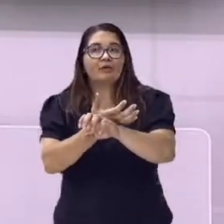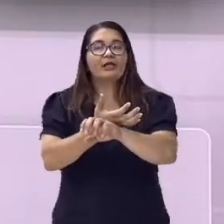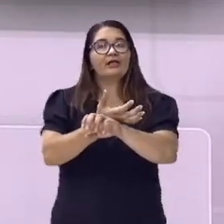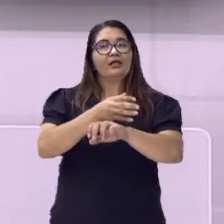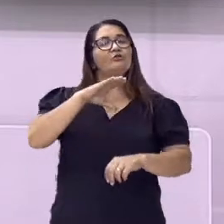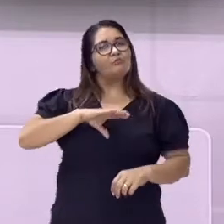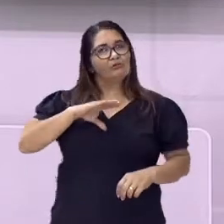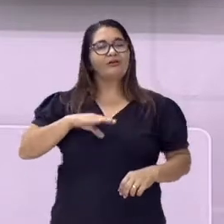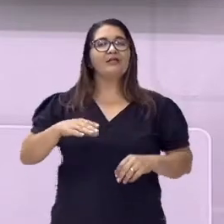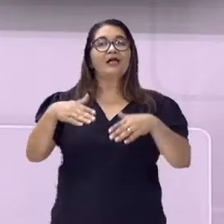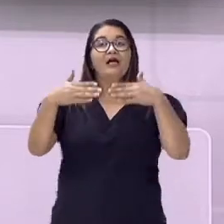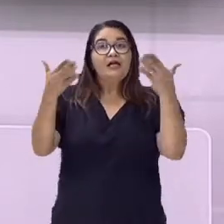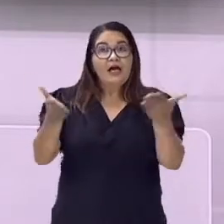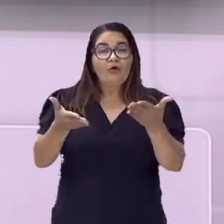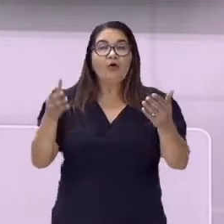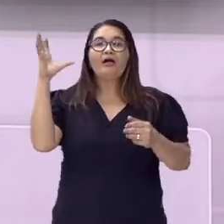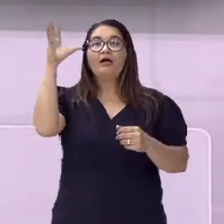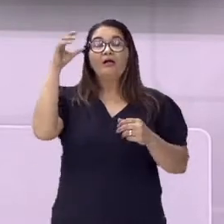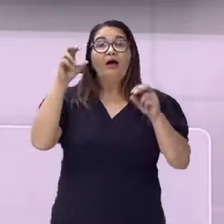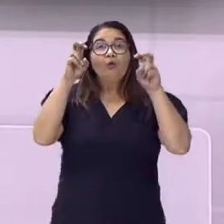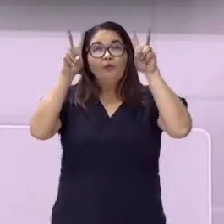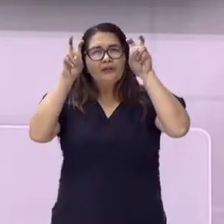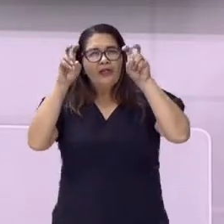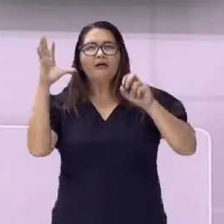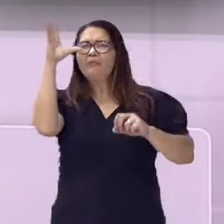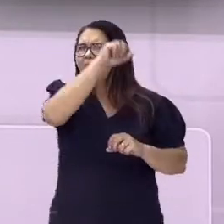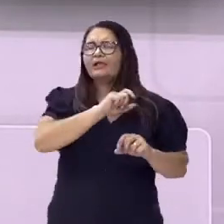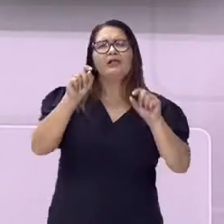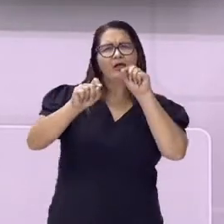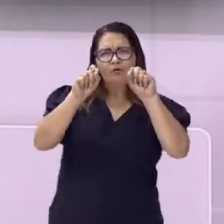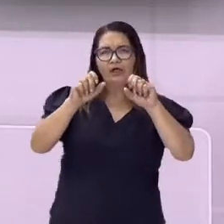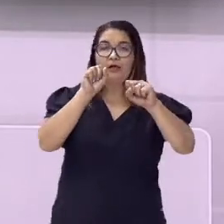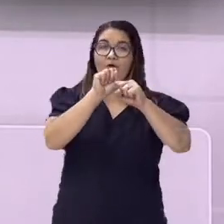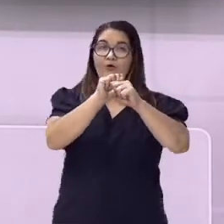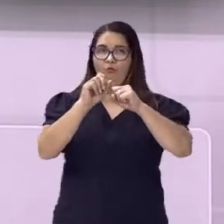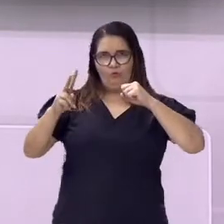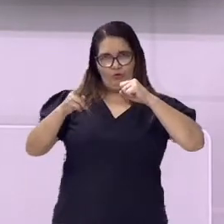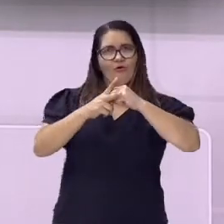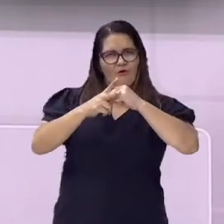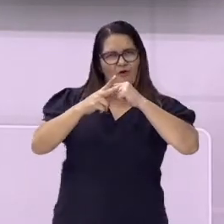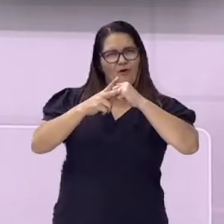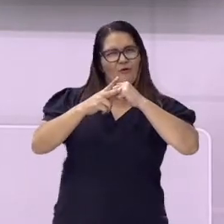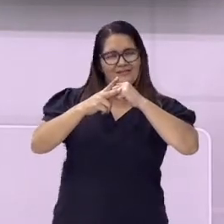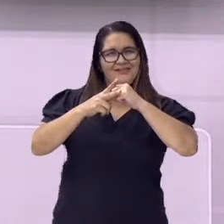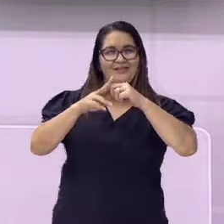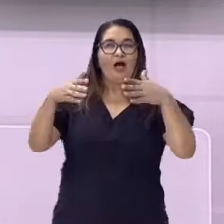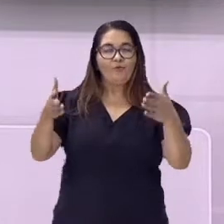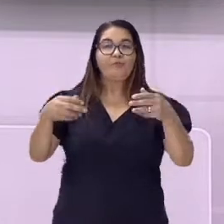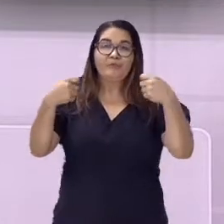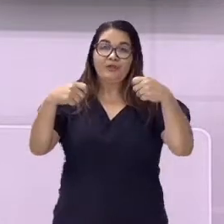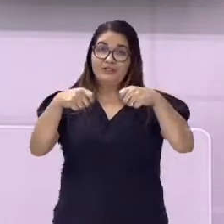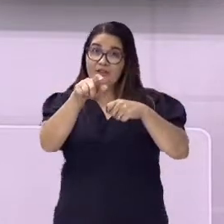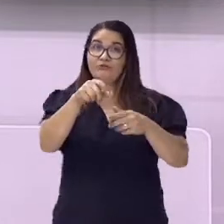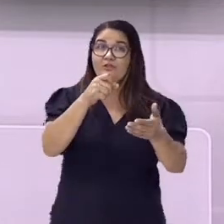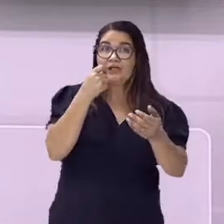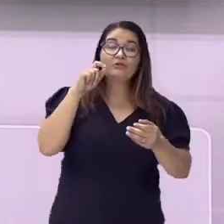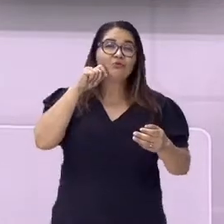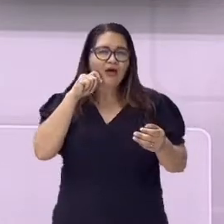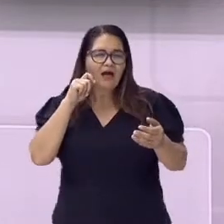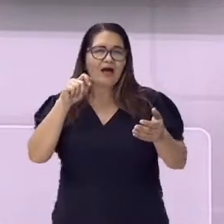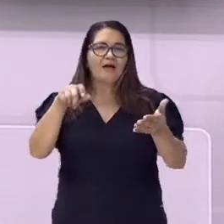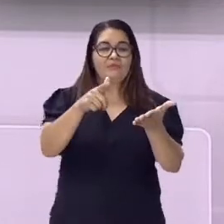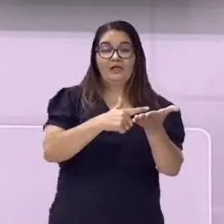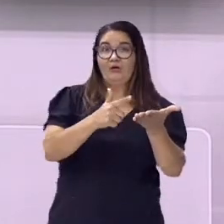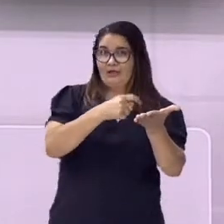aula de hoje será Pronomes Parte 2. Espero que estejam com caderno e lápis para realizar as anotações, mas